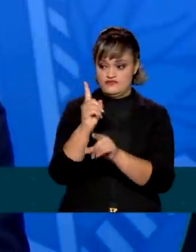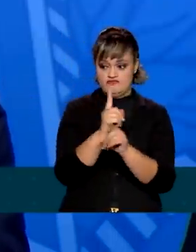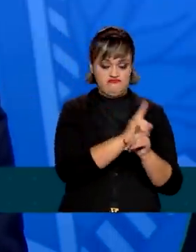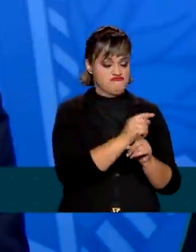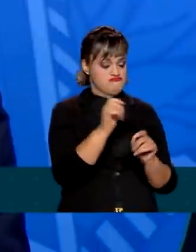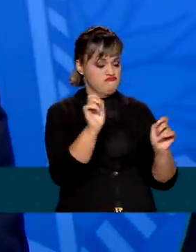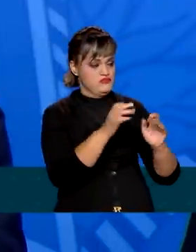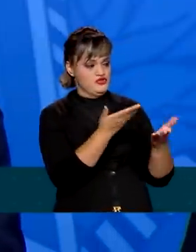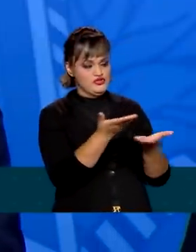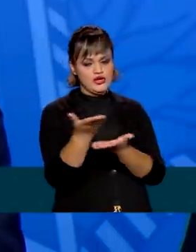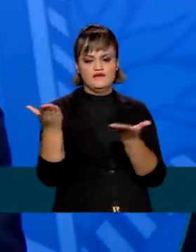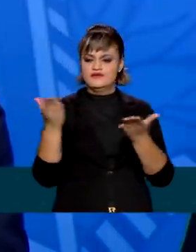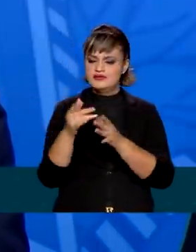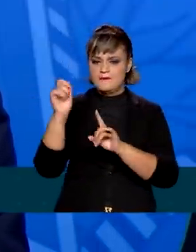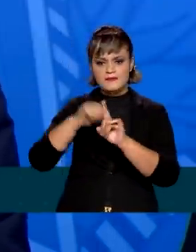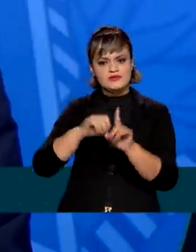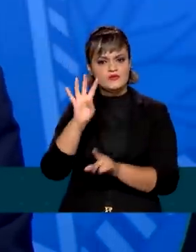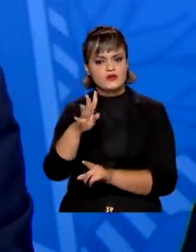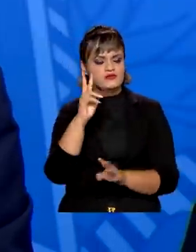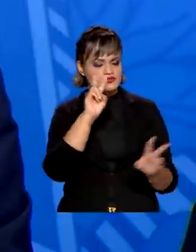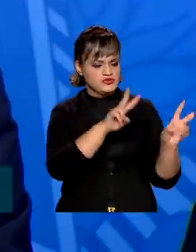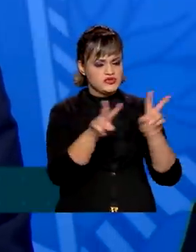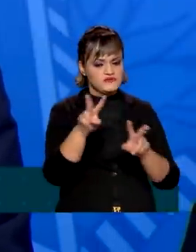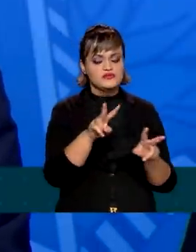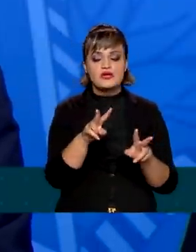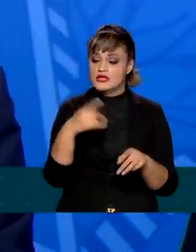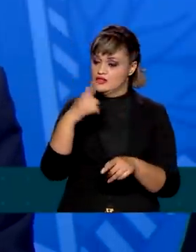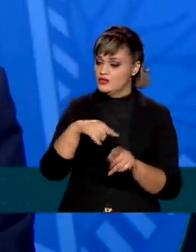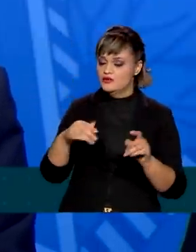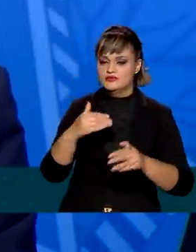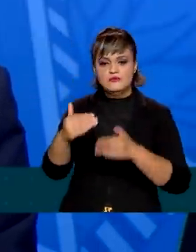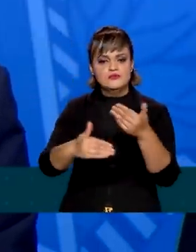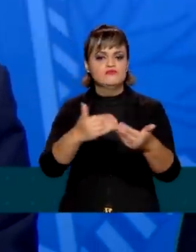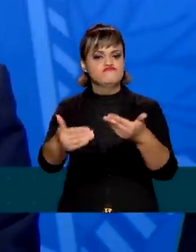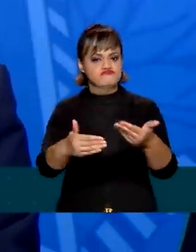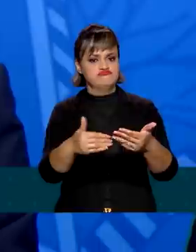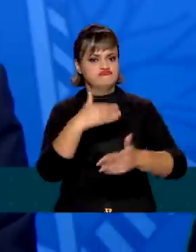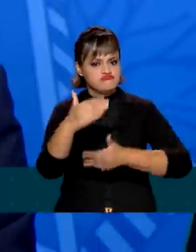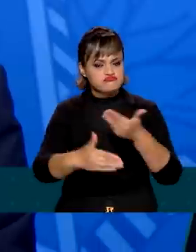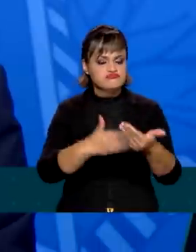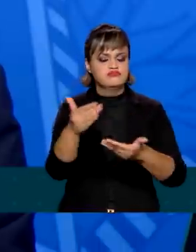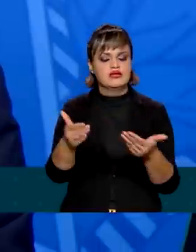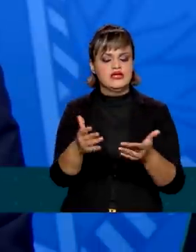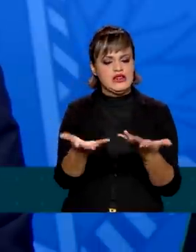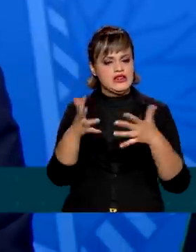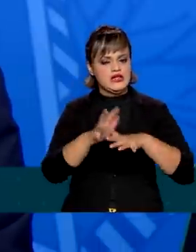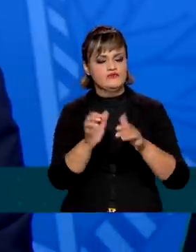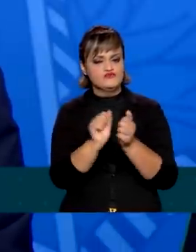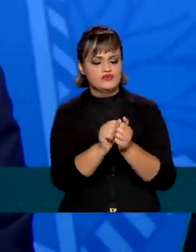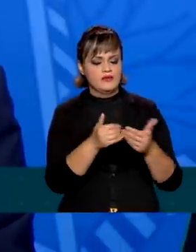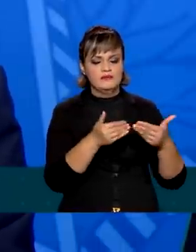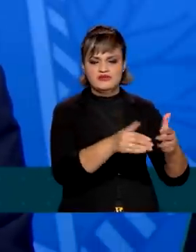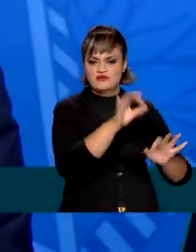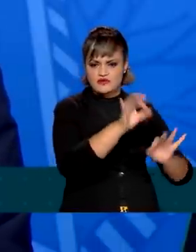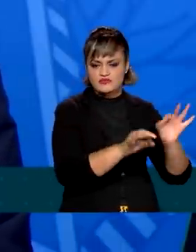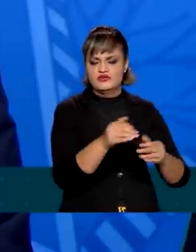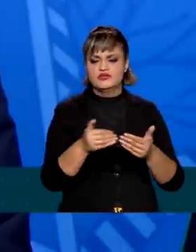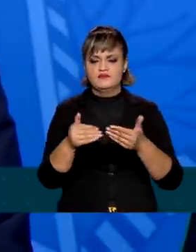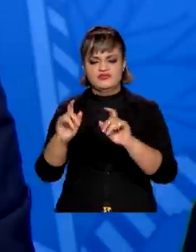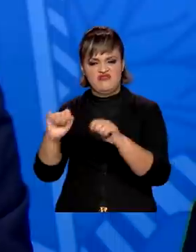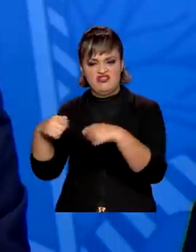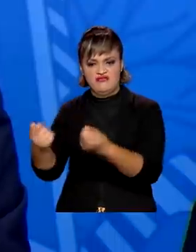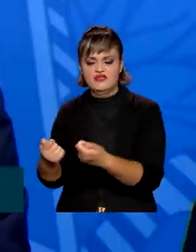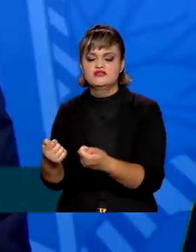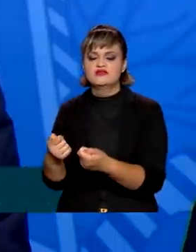agora, nesses últimos quatro meses, e nós devemos caminhar mais contundente, de forma mais integrada, Ministério da Justiça, Ministério da